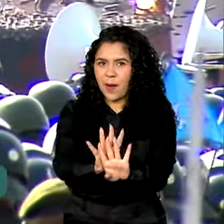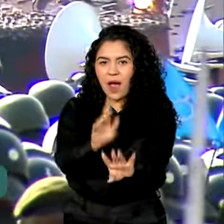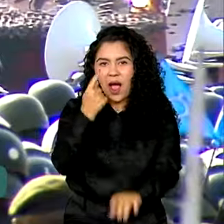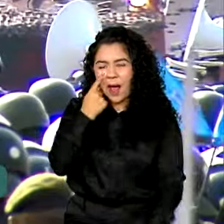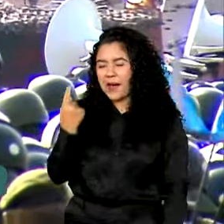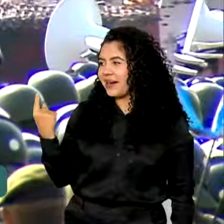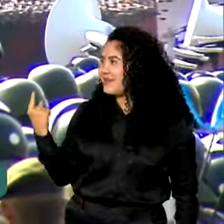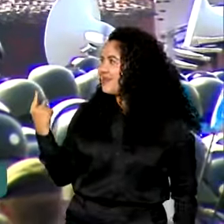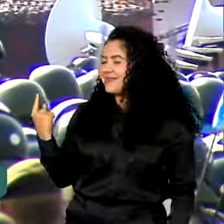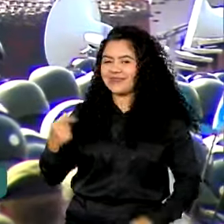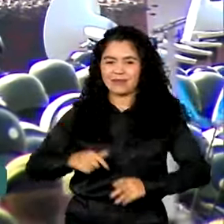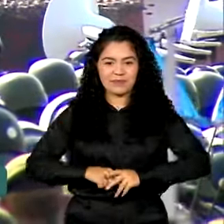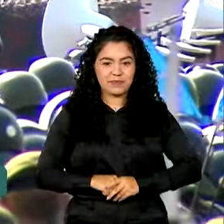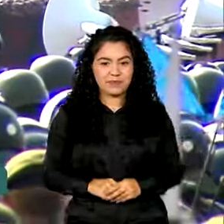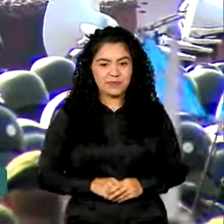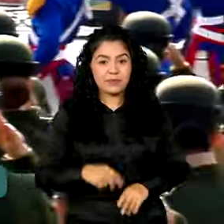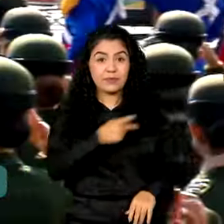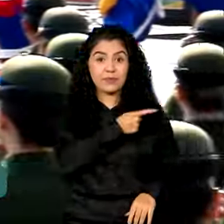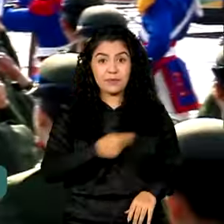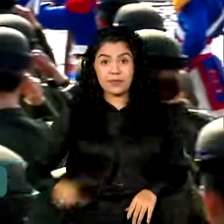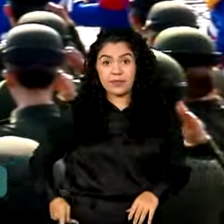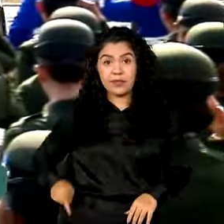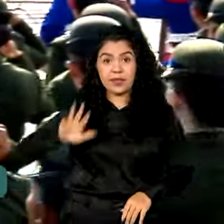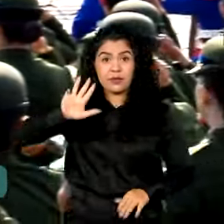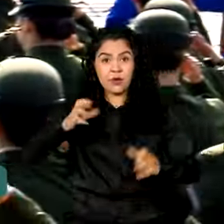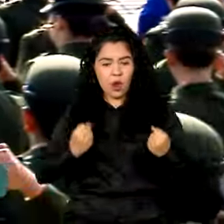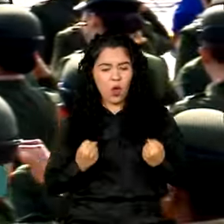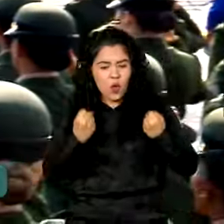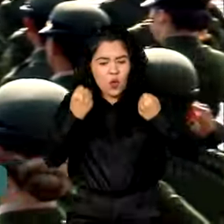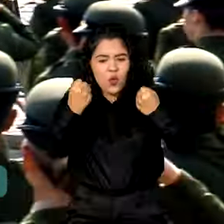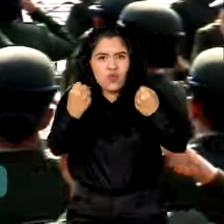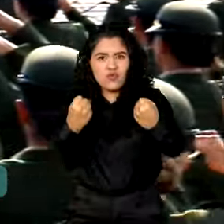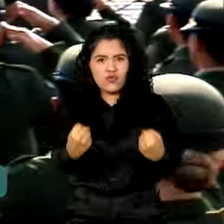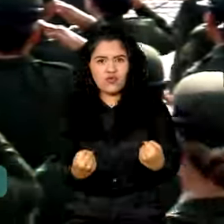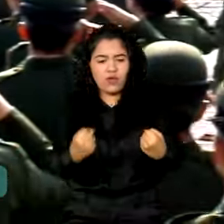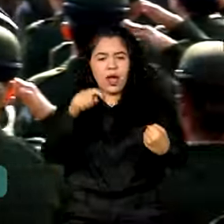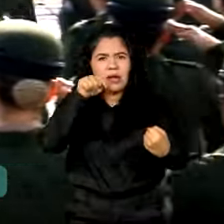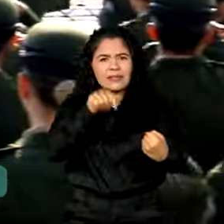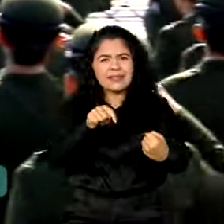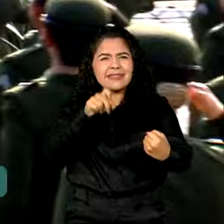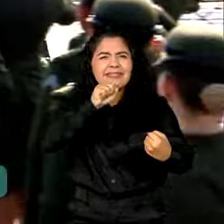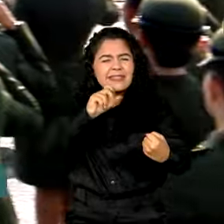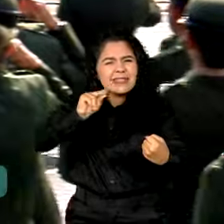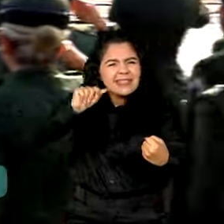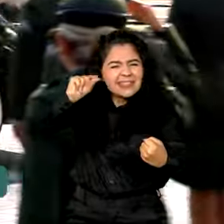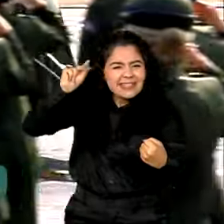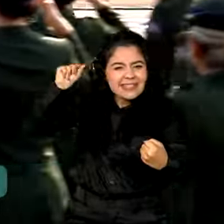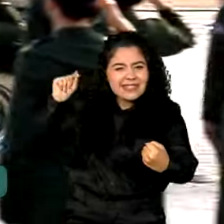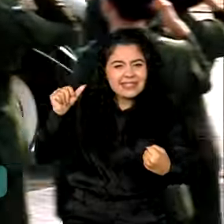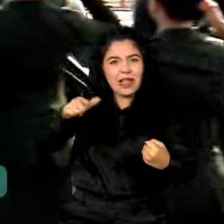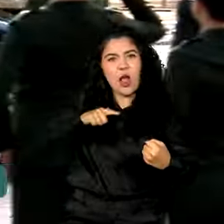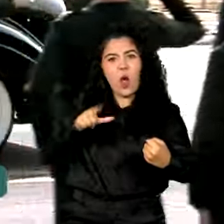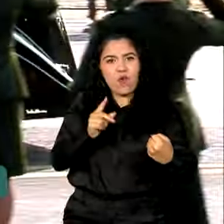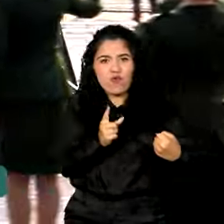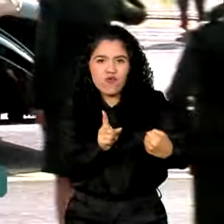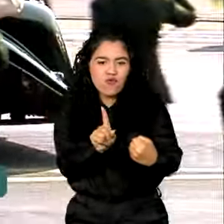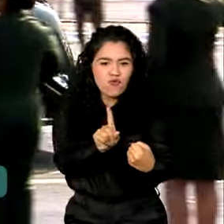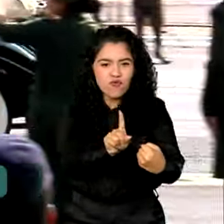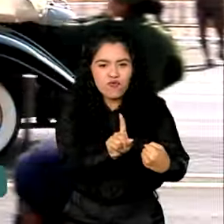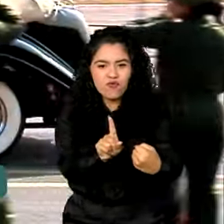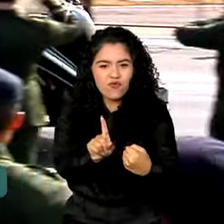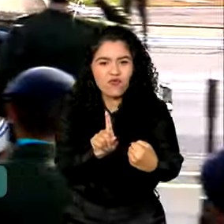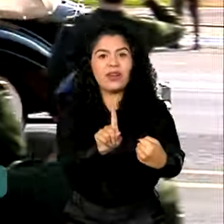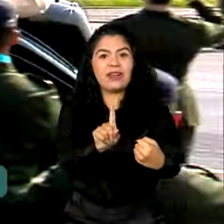O presidente Lula chegou à esplanada no automóvel conversível Rolls Royce, após passar em revista as tropas